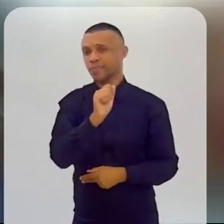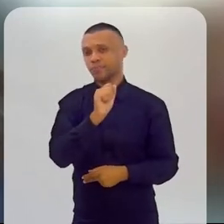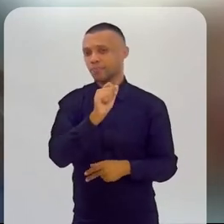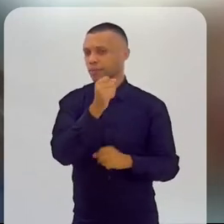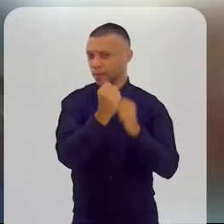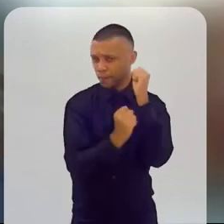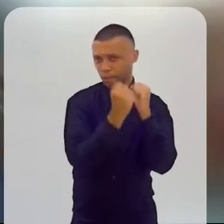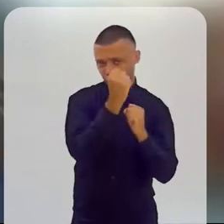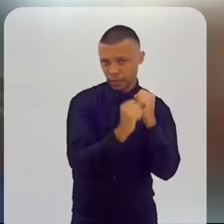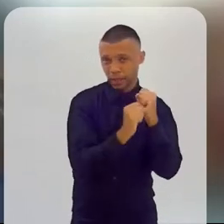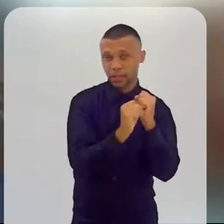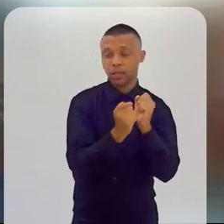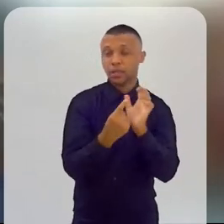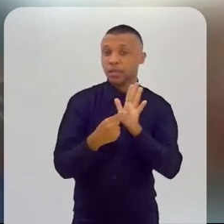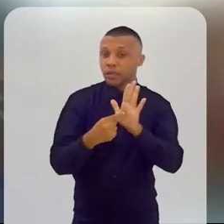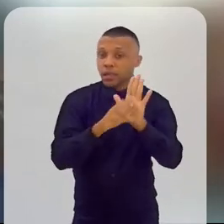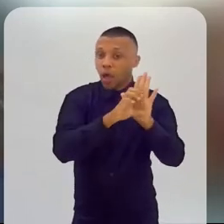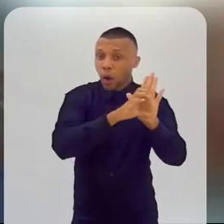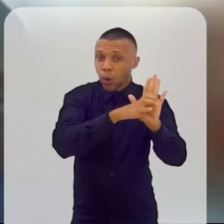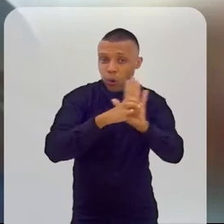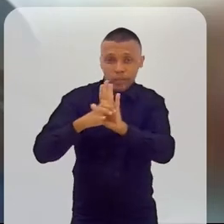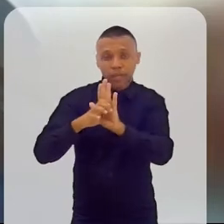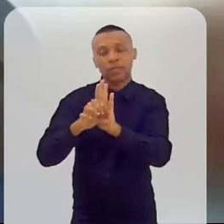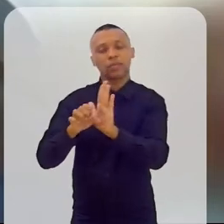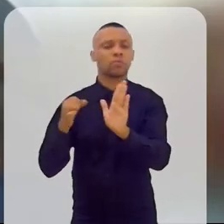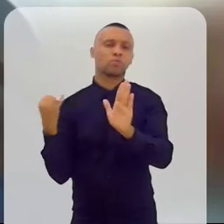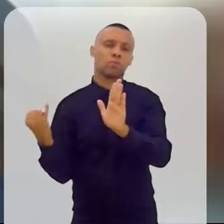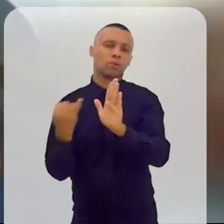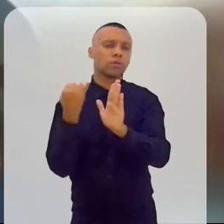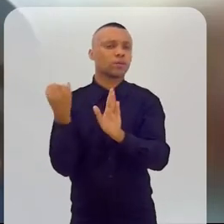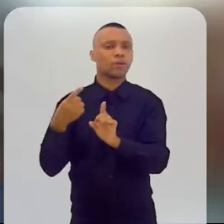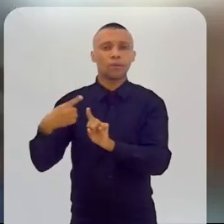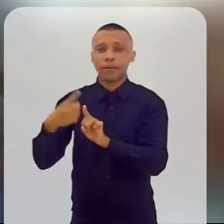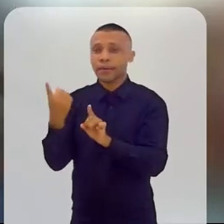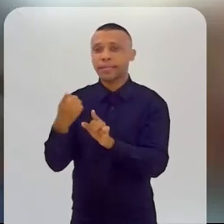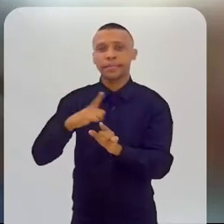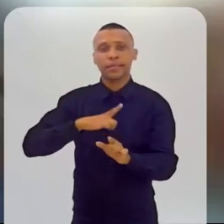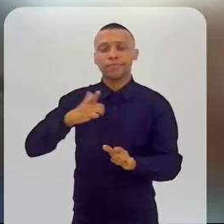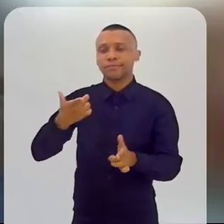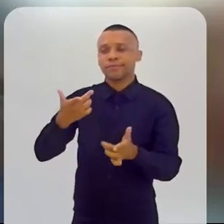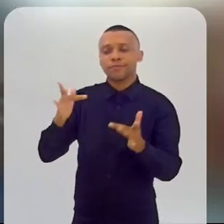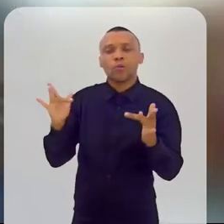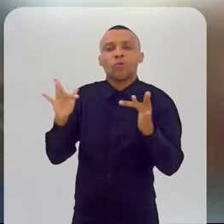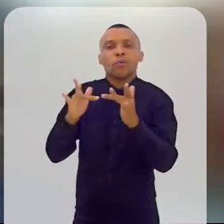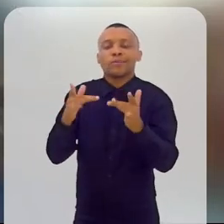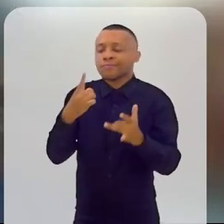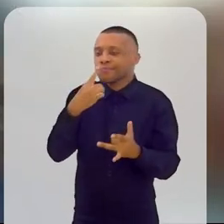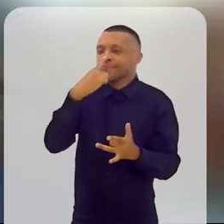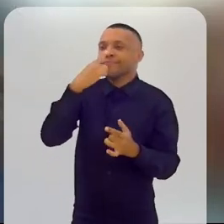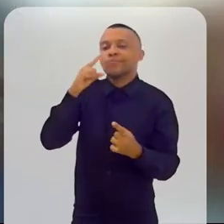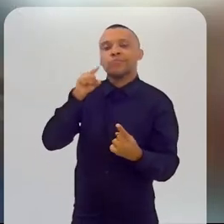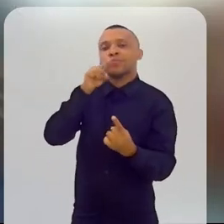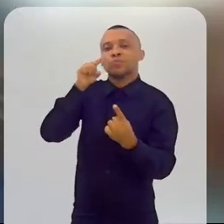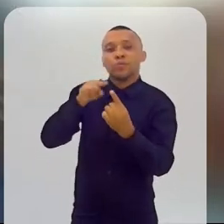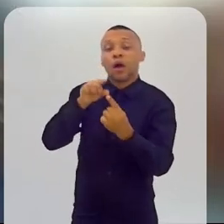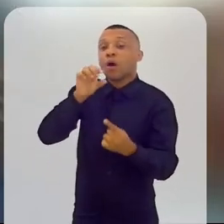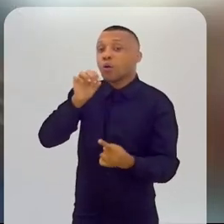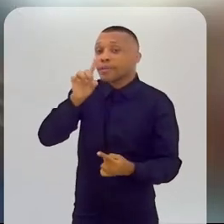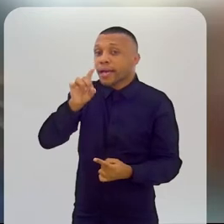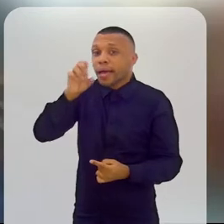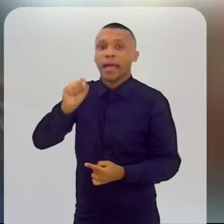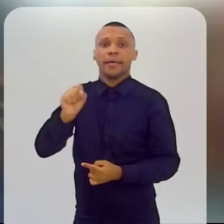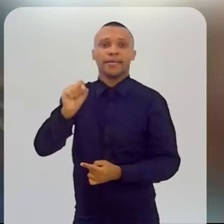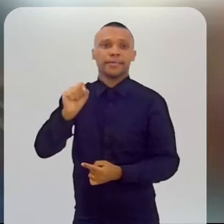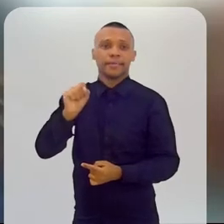absorvidos. E esses conceitos são super importantes porque eles têm uma afinidade real com os objetivos de